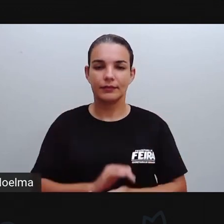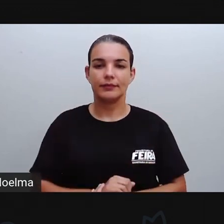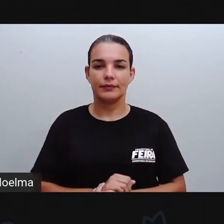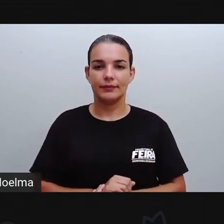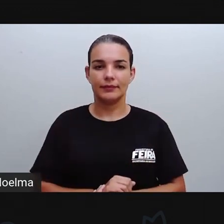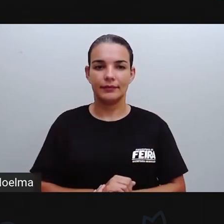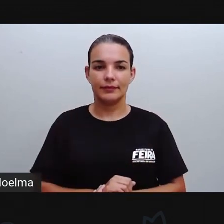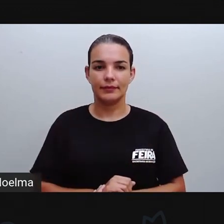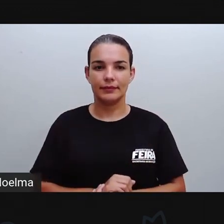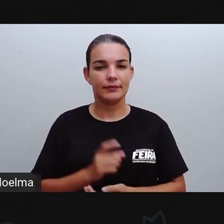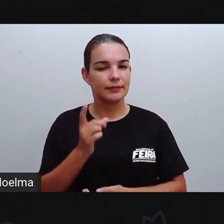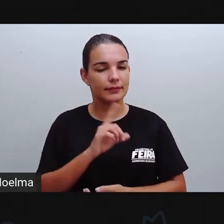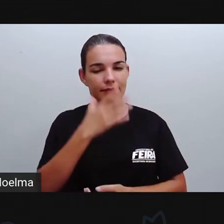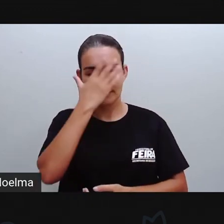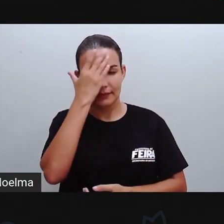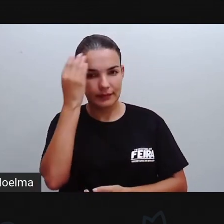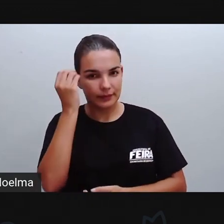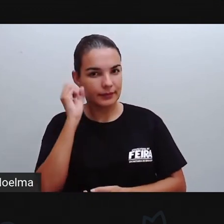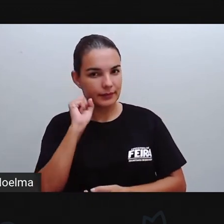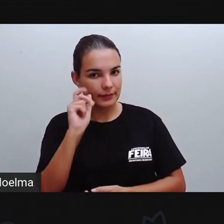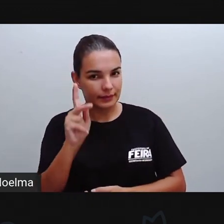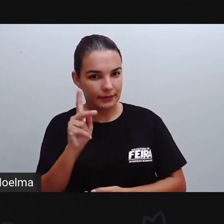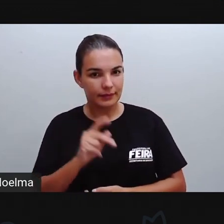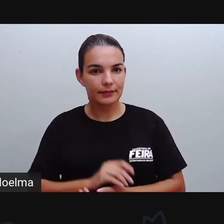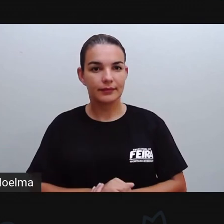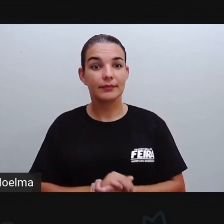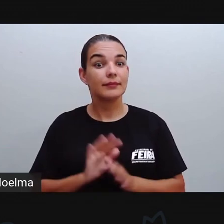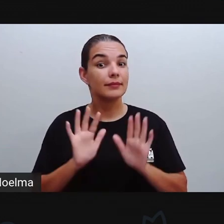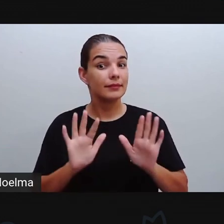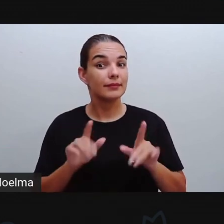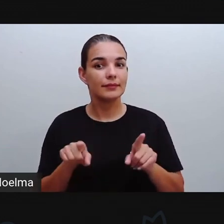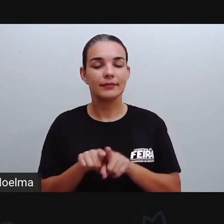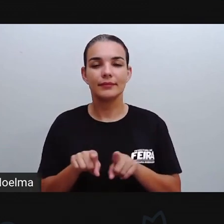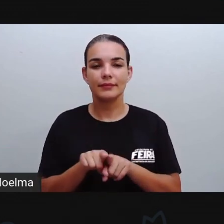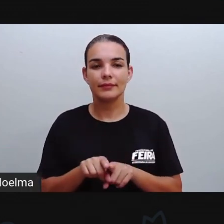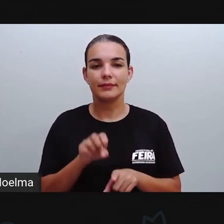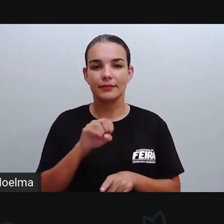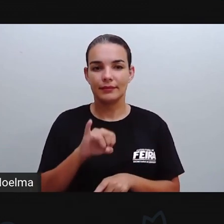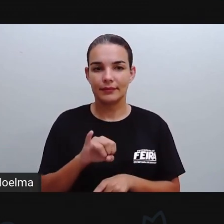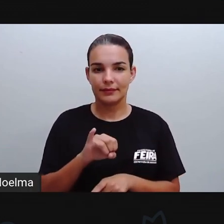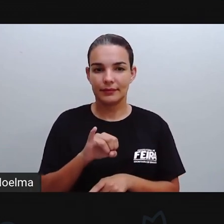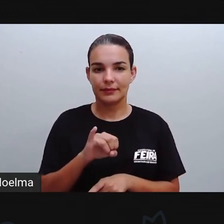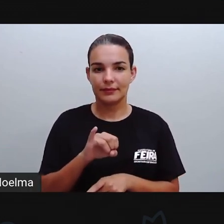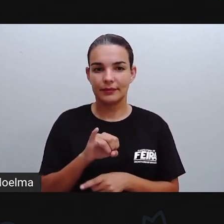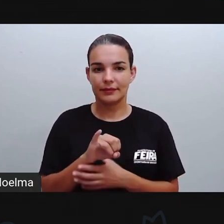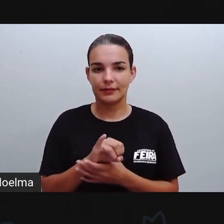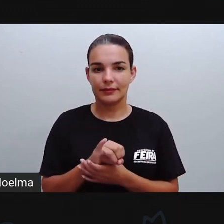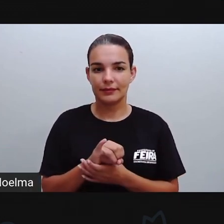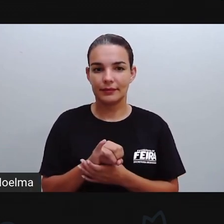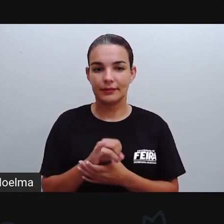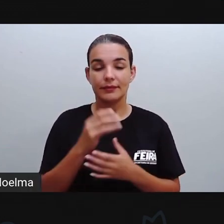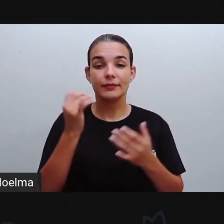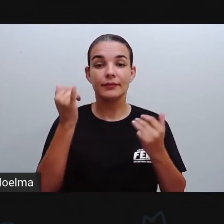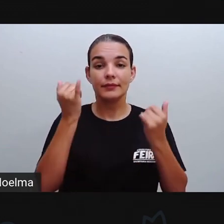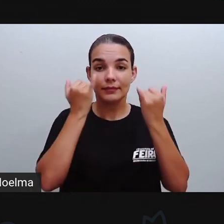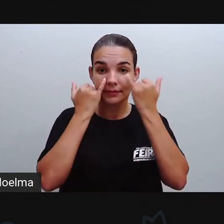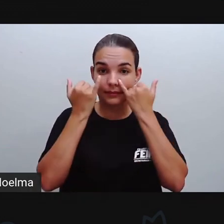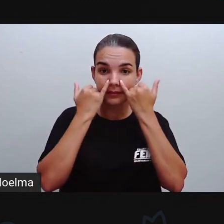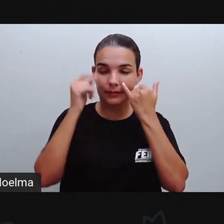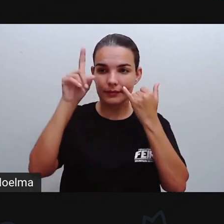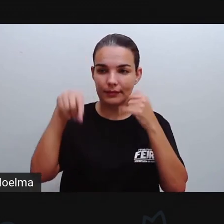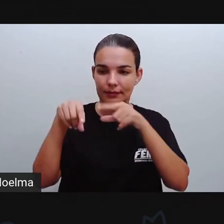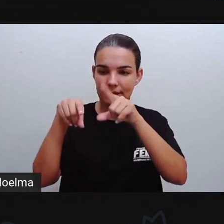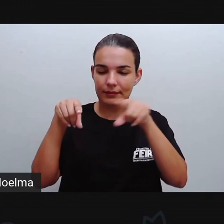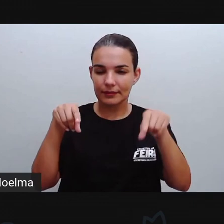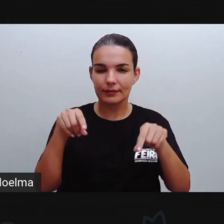Certo? Então não deixem de fazer isso. E ah, interessante, já que a gente está falando sobre o infográfico, que tal